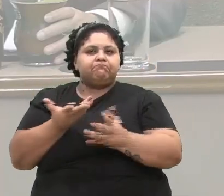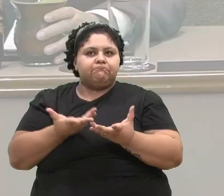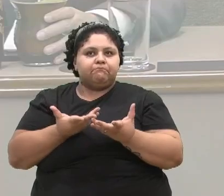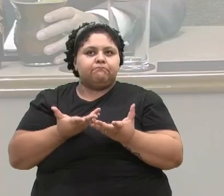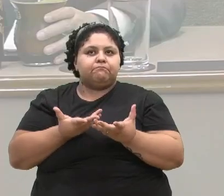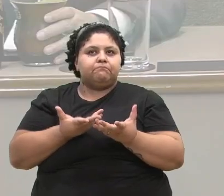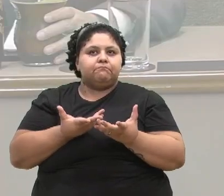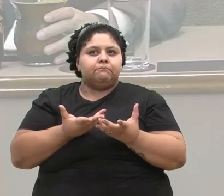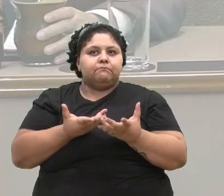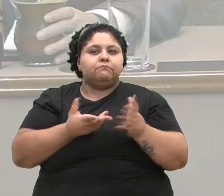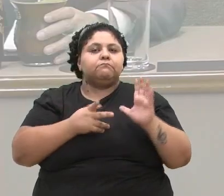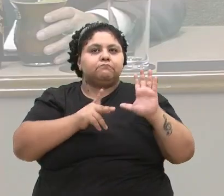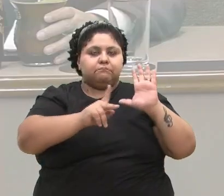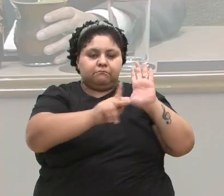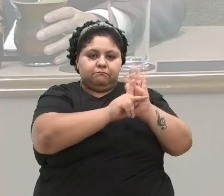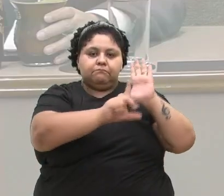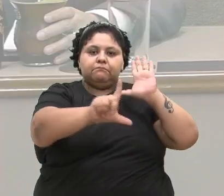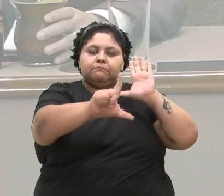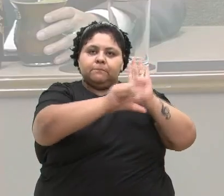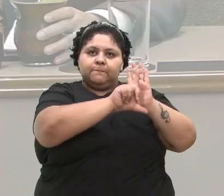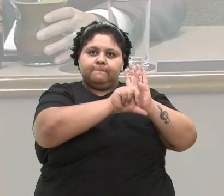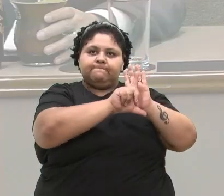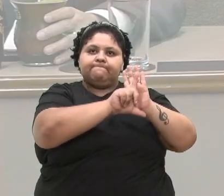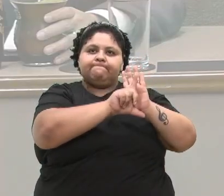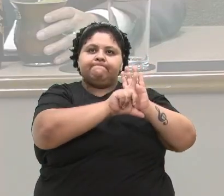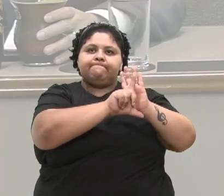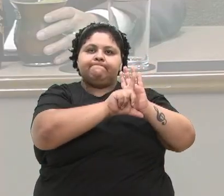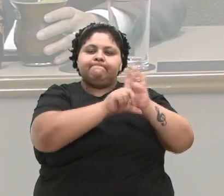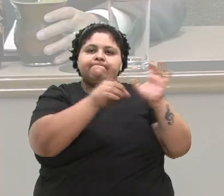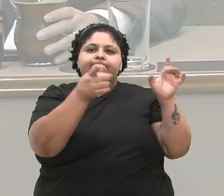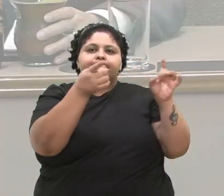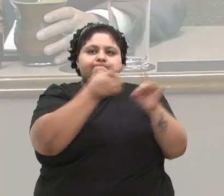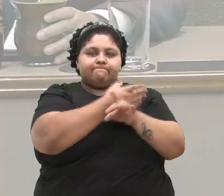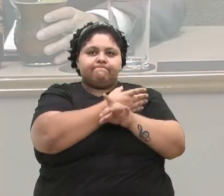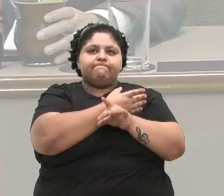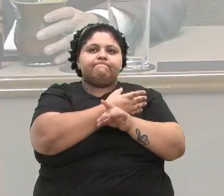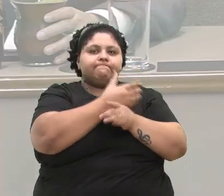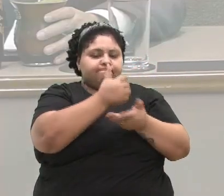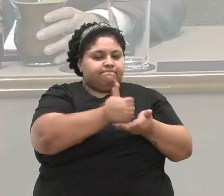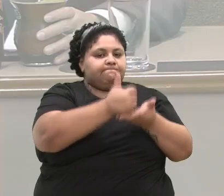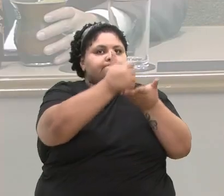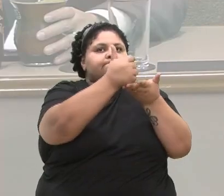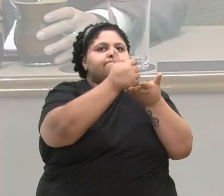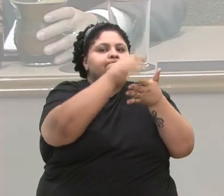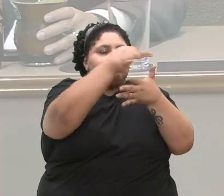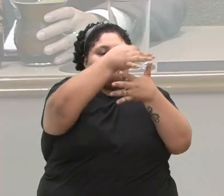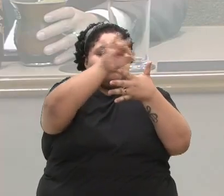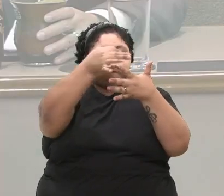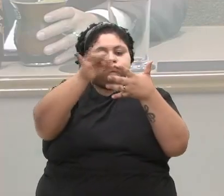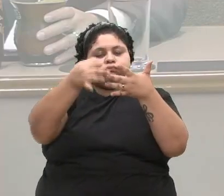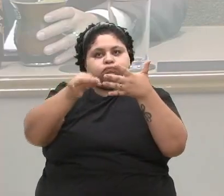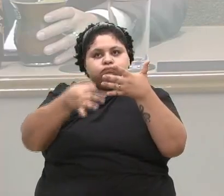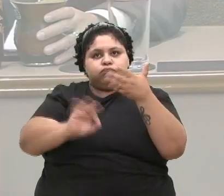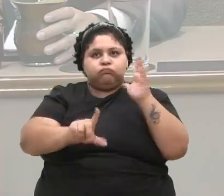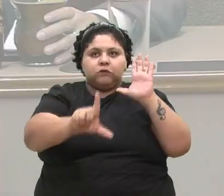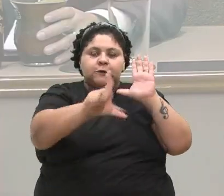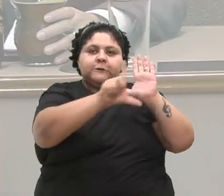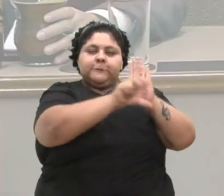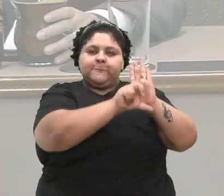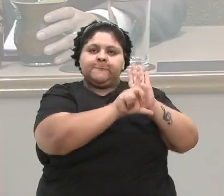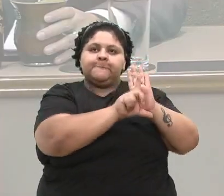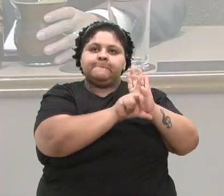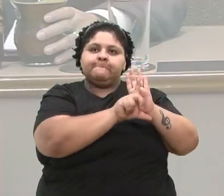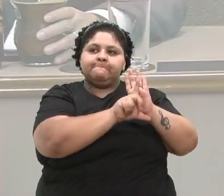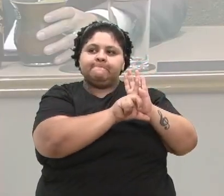projeto de lei alcança a viabilidade e preenchimento dos requisitos previstos na legislação